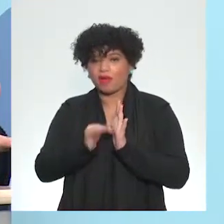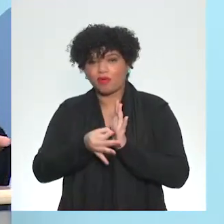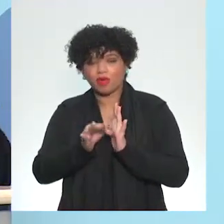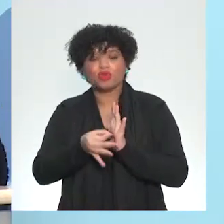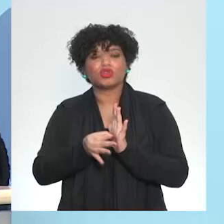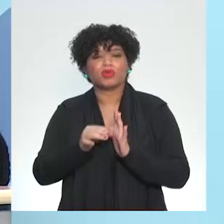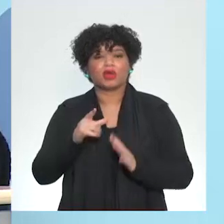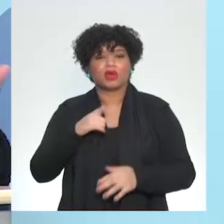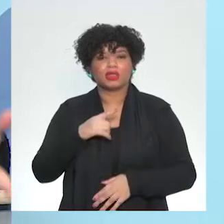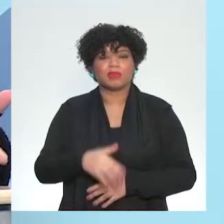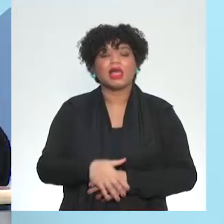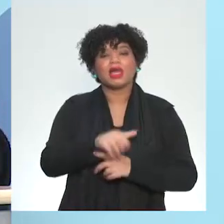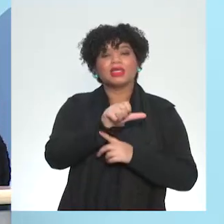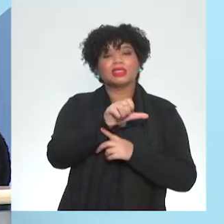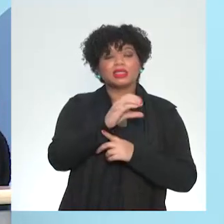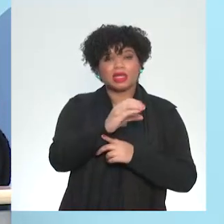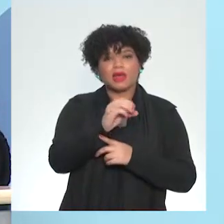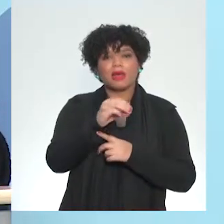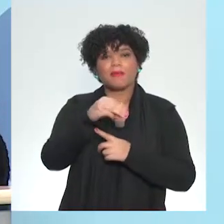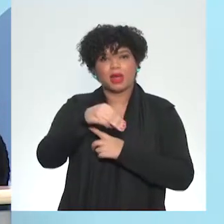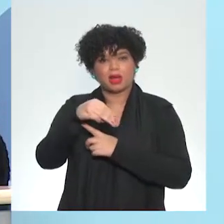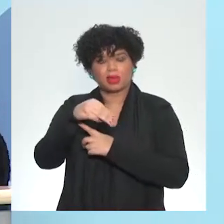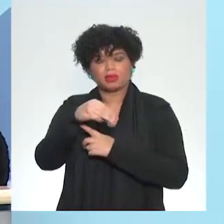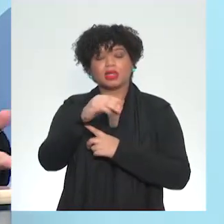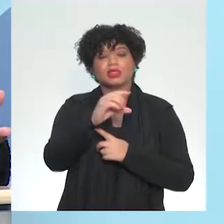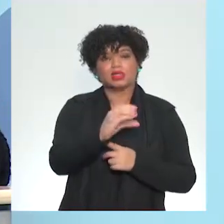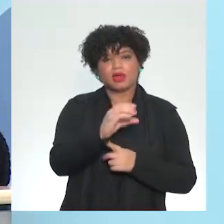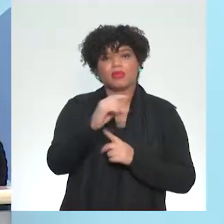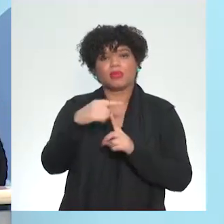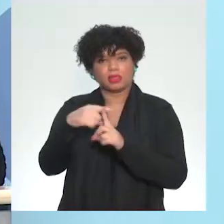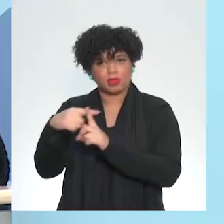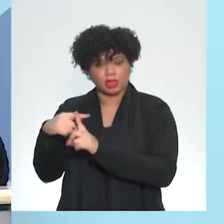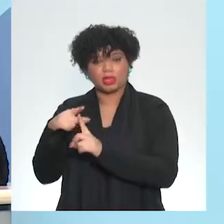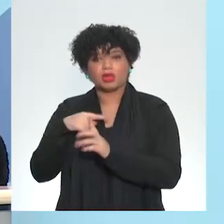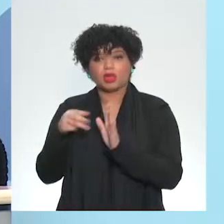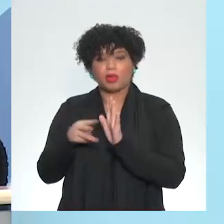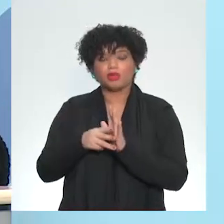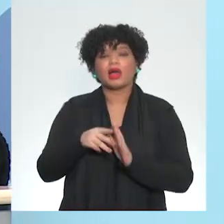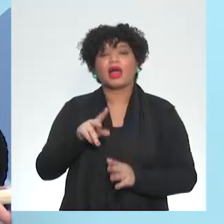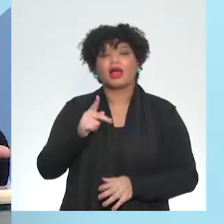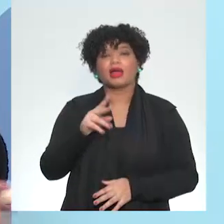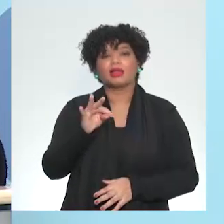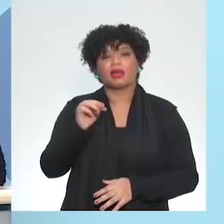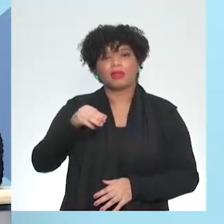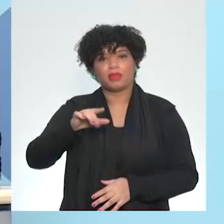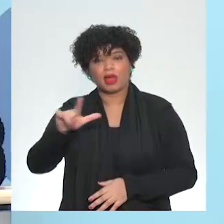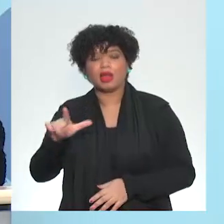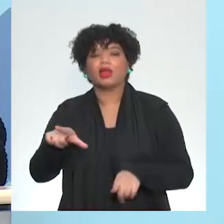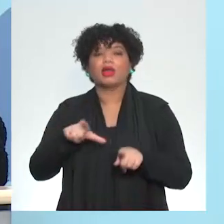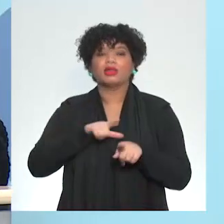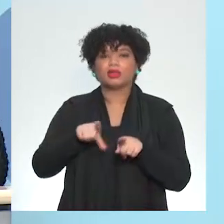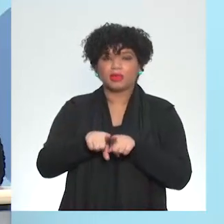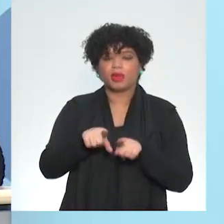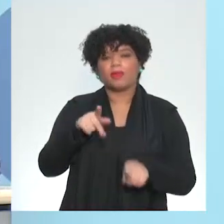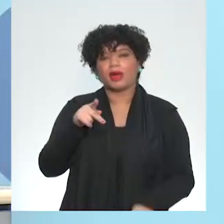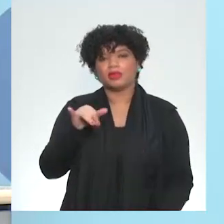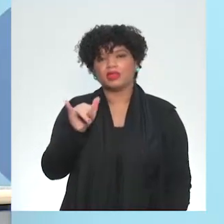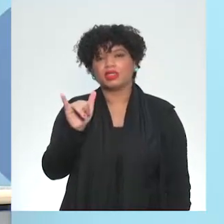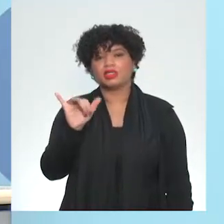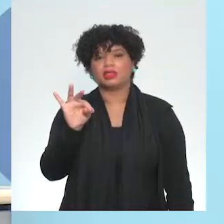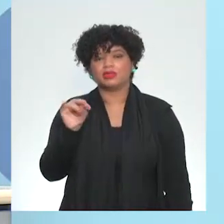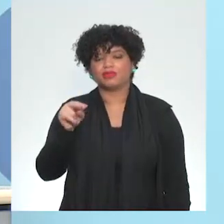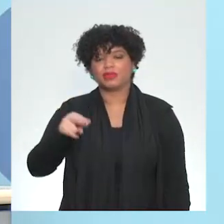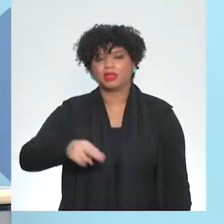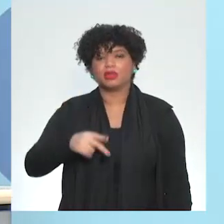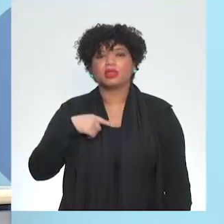o C++, que é a linguagem, eu acho que, dos sites, junto com o HTML, o Python. Então, tem diversas linguagens.